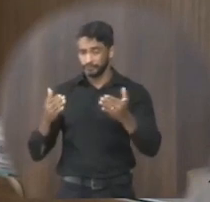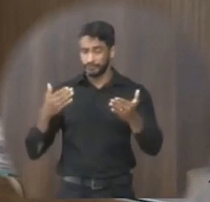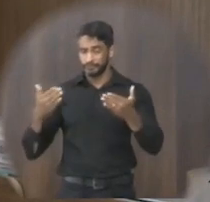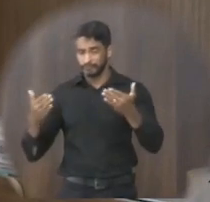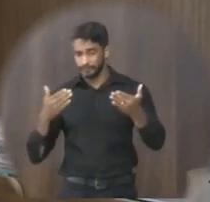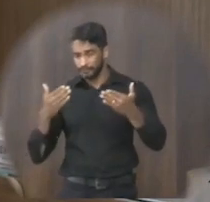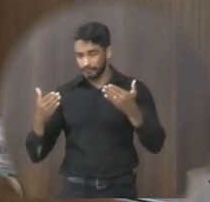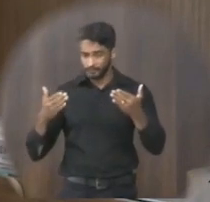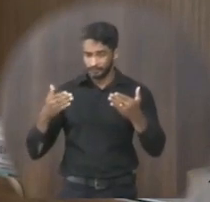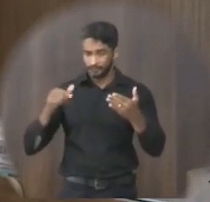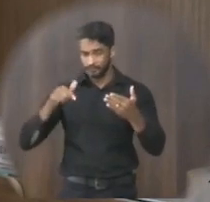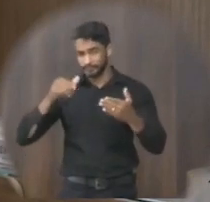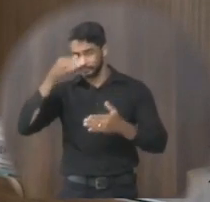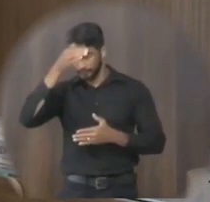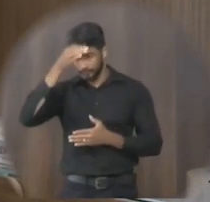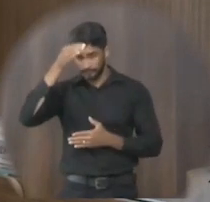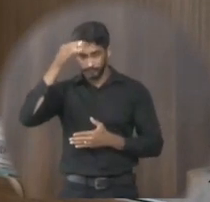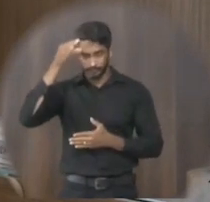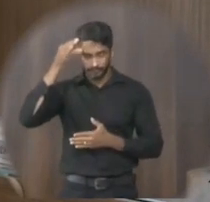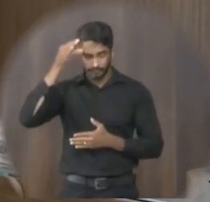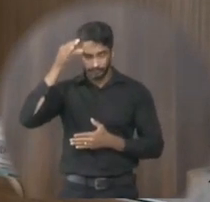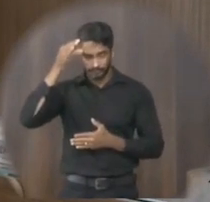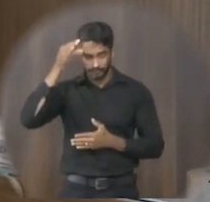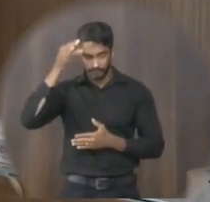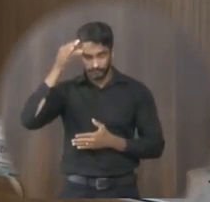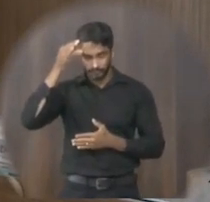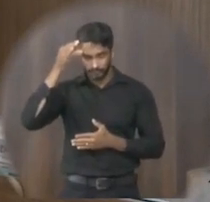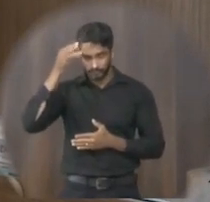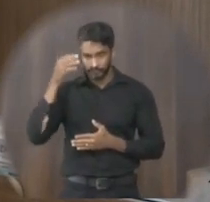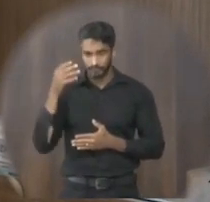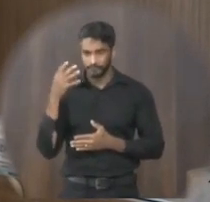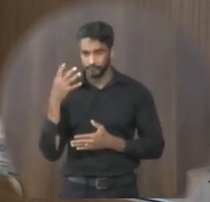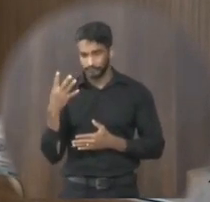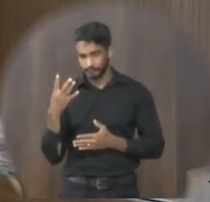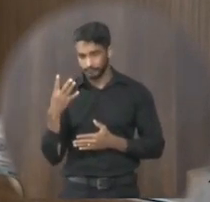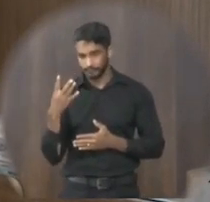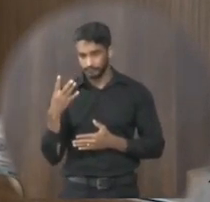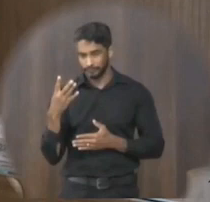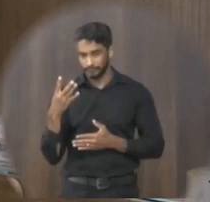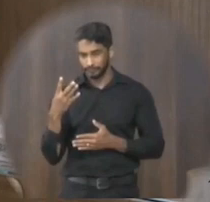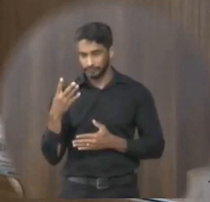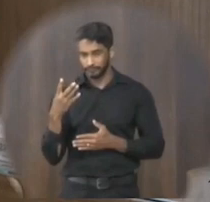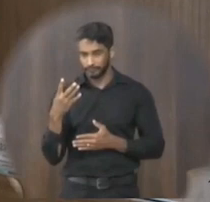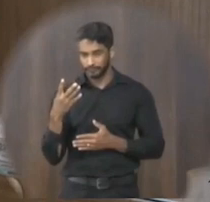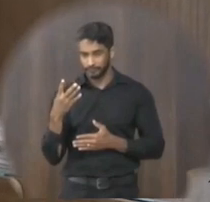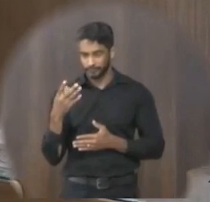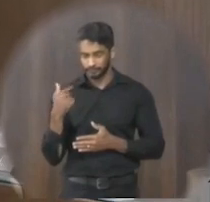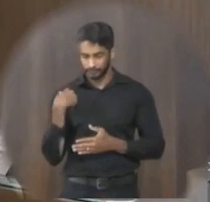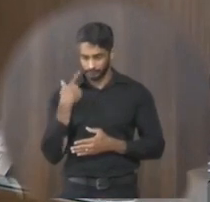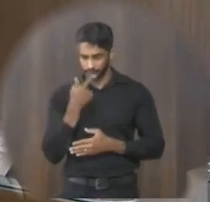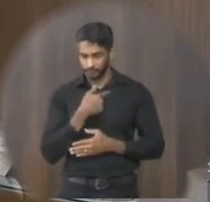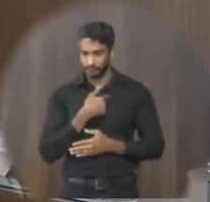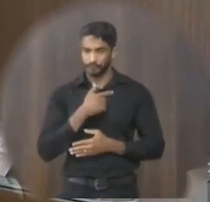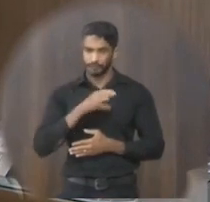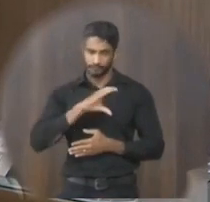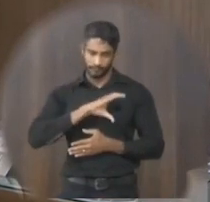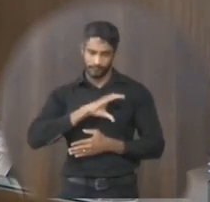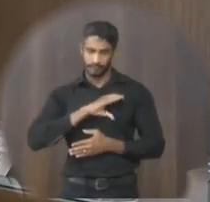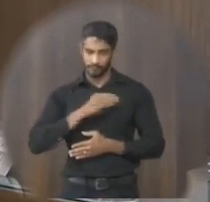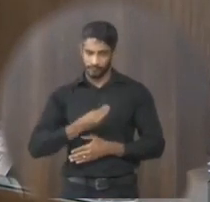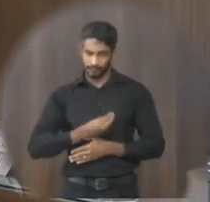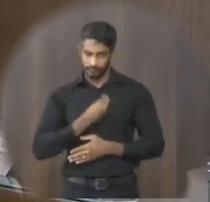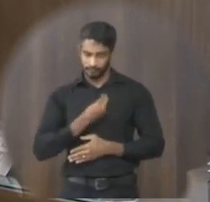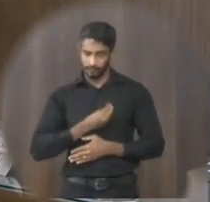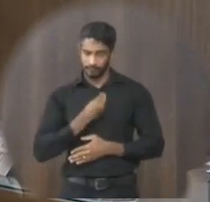de que nessa casa hoje quatro dos nossos colegas reside ali naquela região